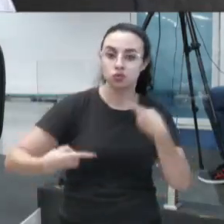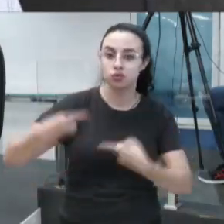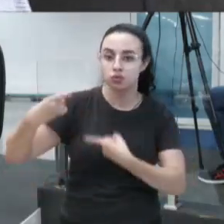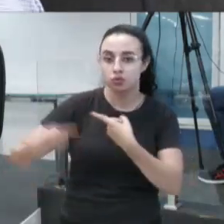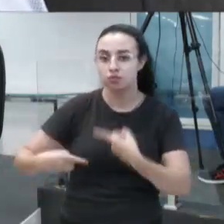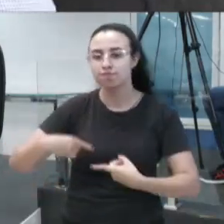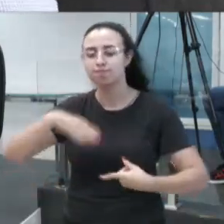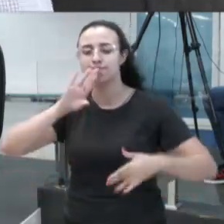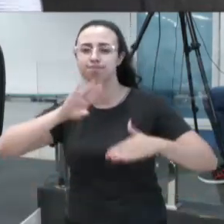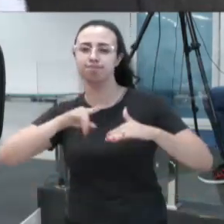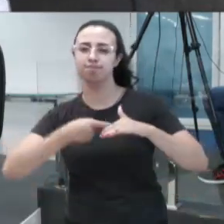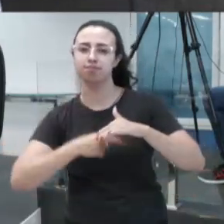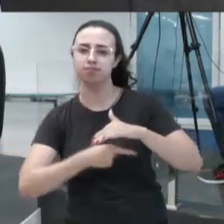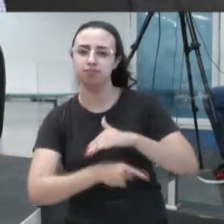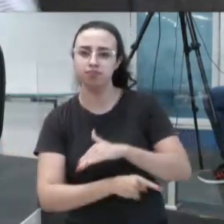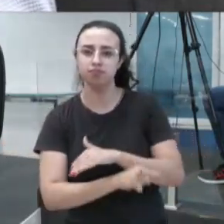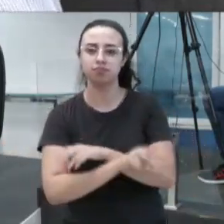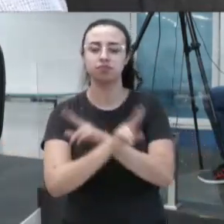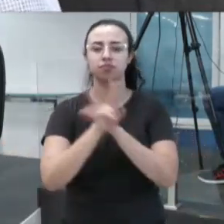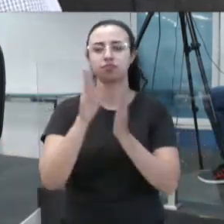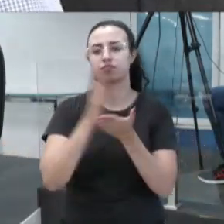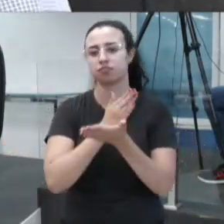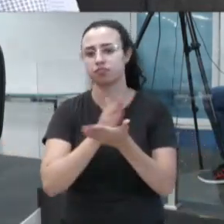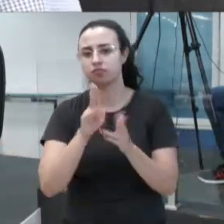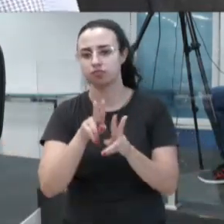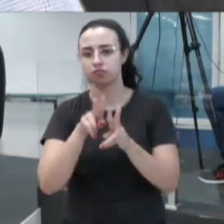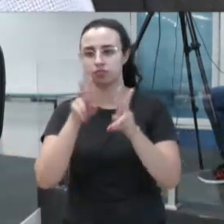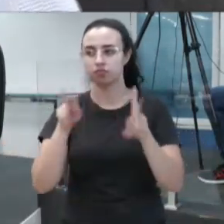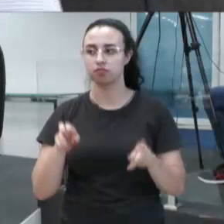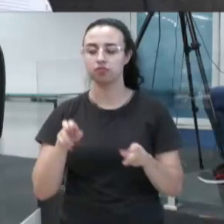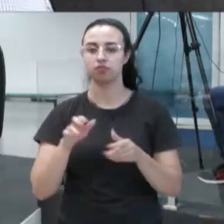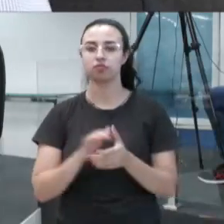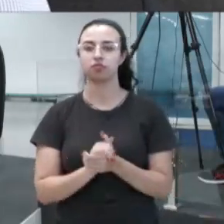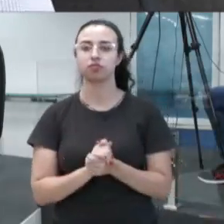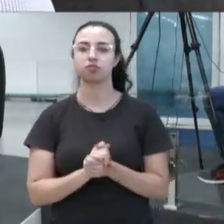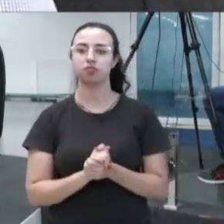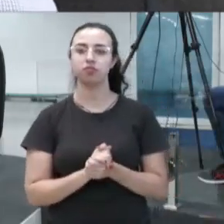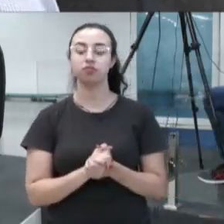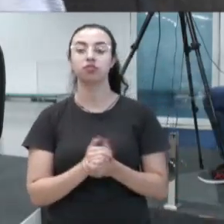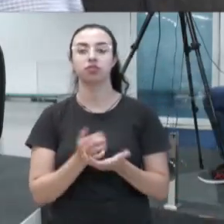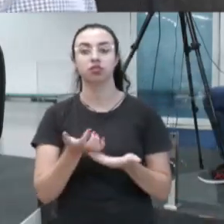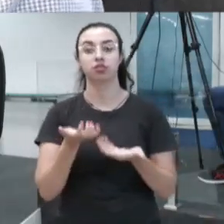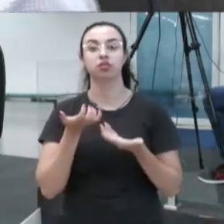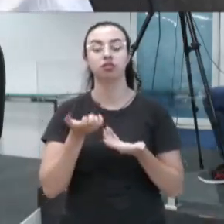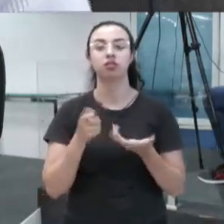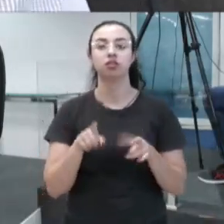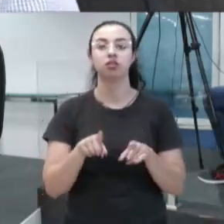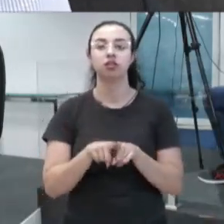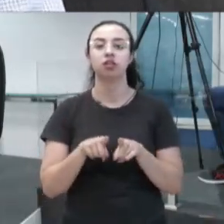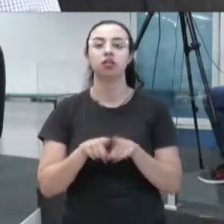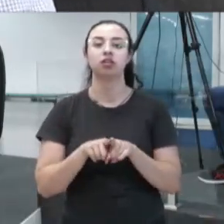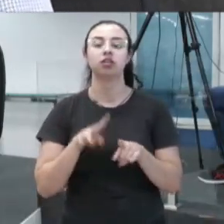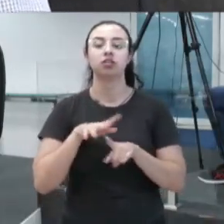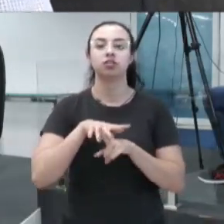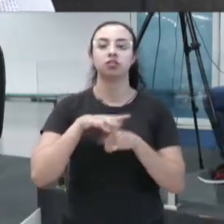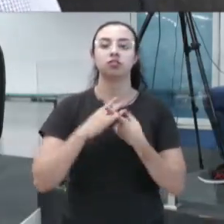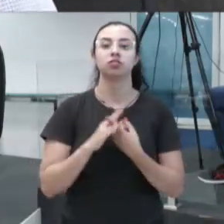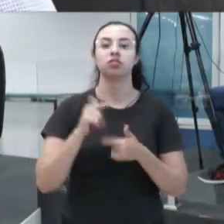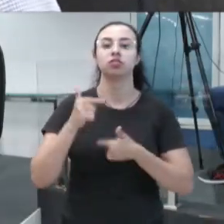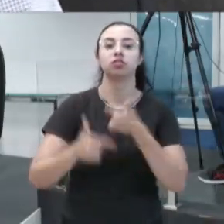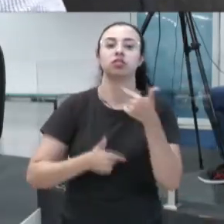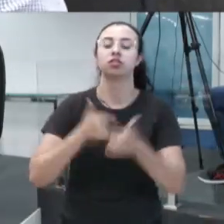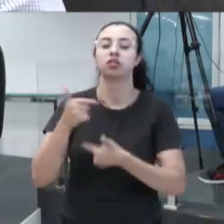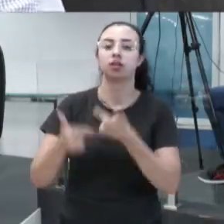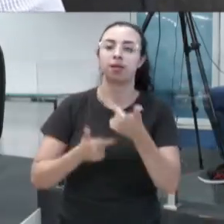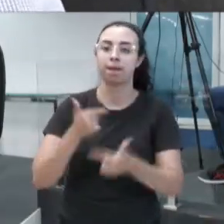aprofundada de determinados assuntos, aqui nessa casa, senhores vereadores. Eu quero voltar aqui na situação dos efetivos, que eu